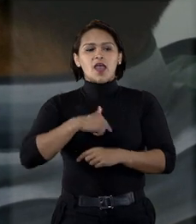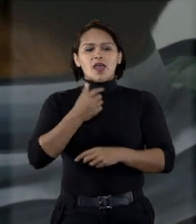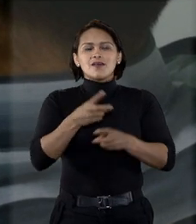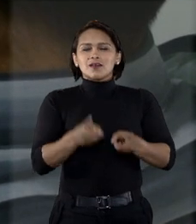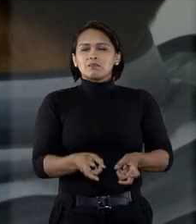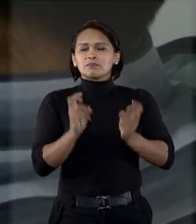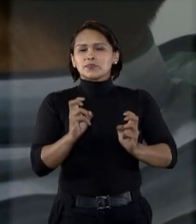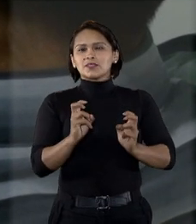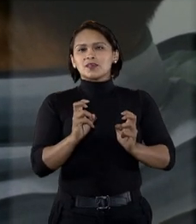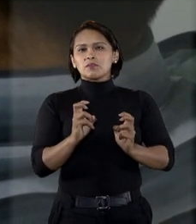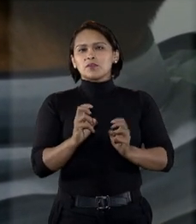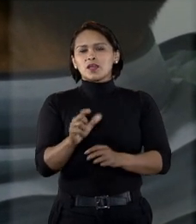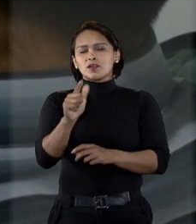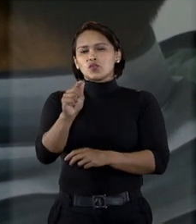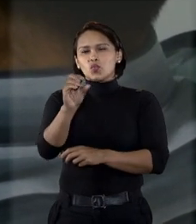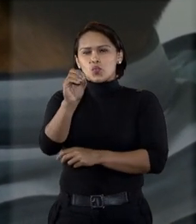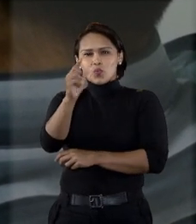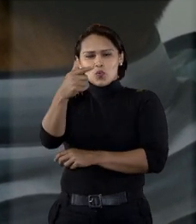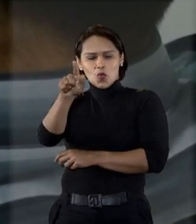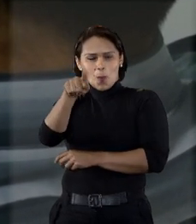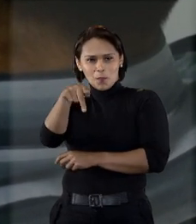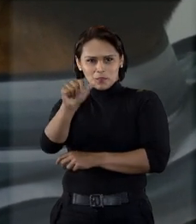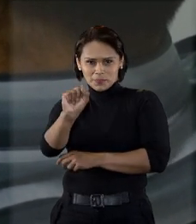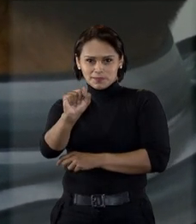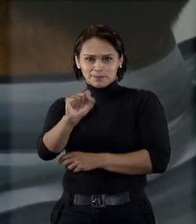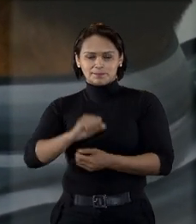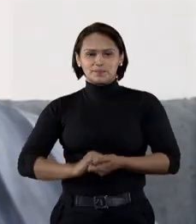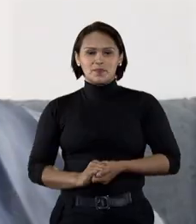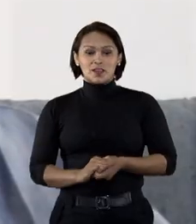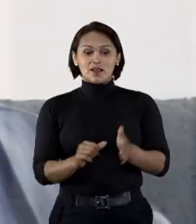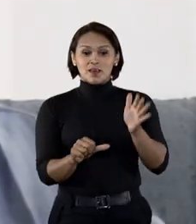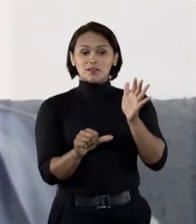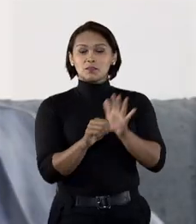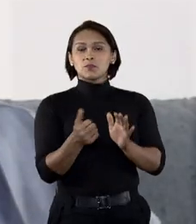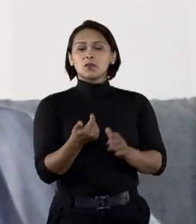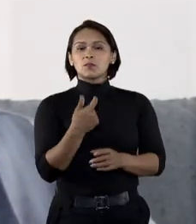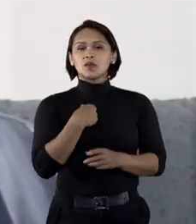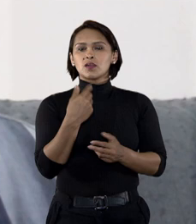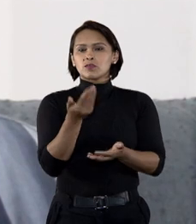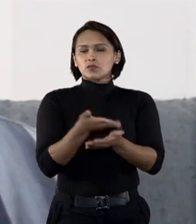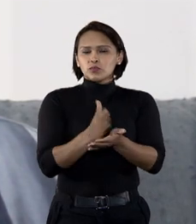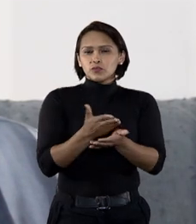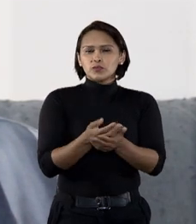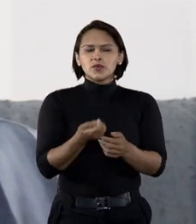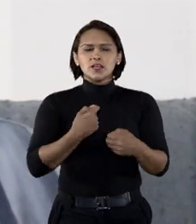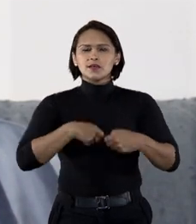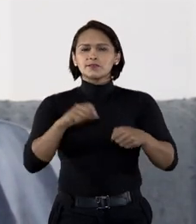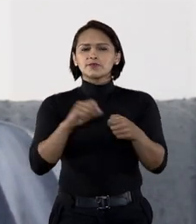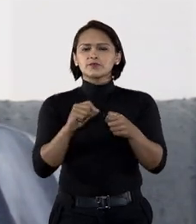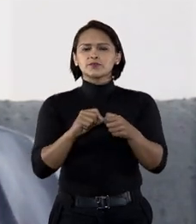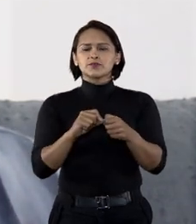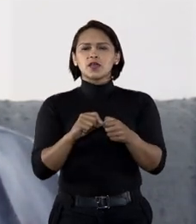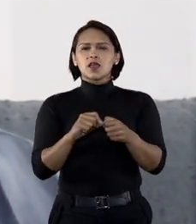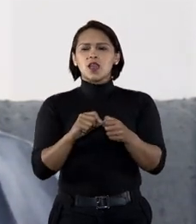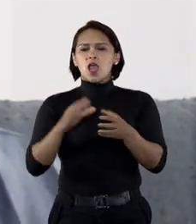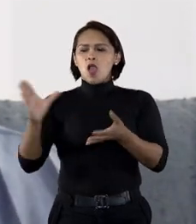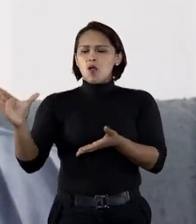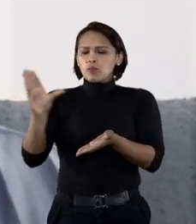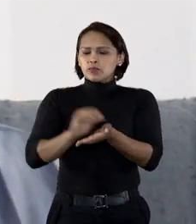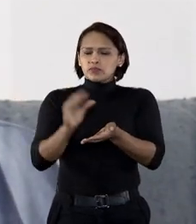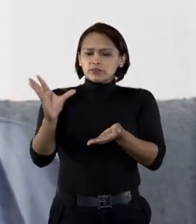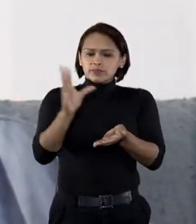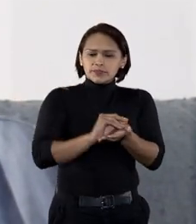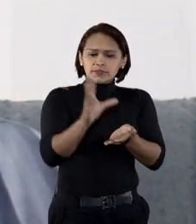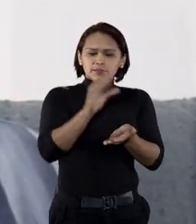Foi aí que ele percebeu que tinha caído em um golpe. A primeira atitude que eu tomei depois do ocorrido foi a que eu achei mais